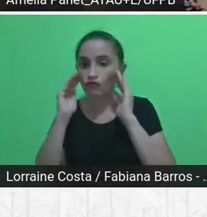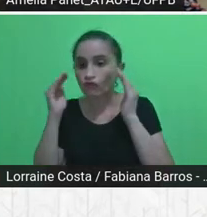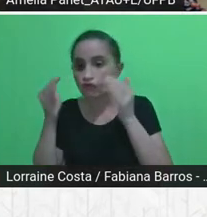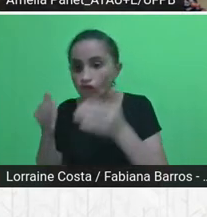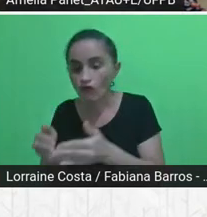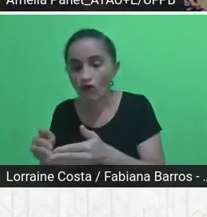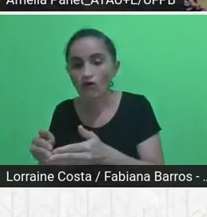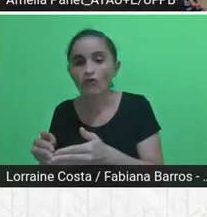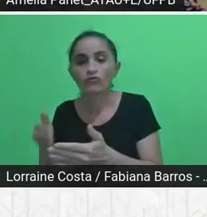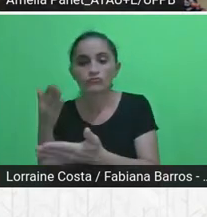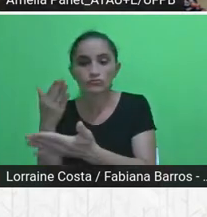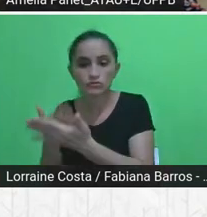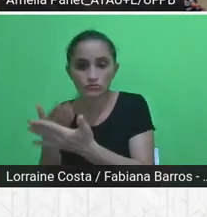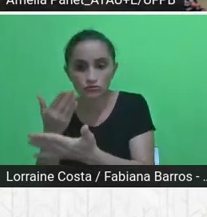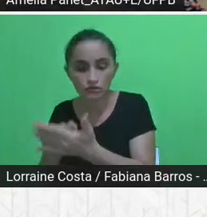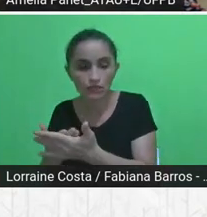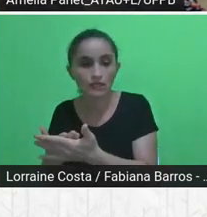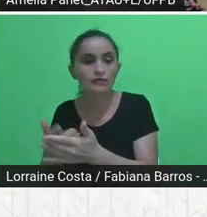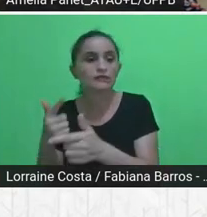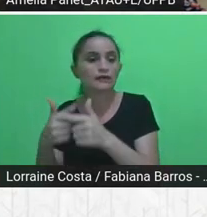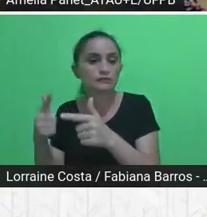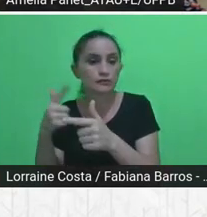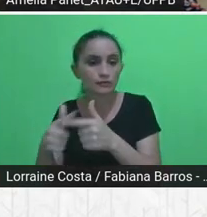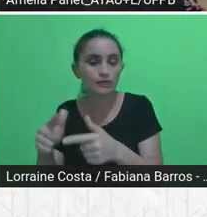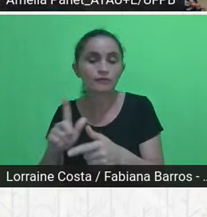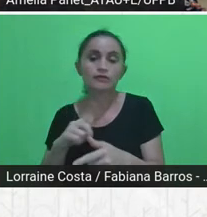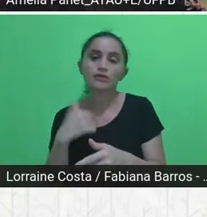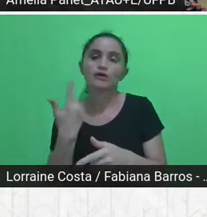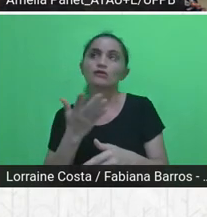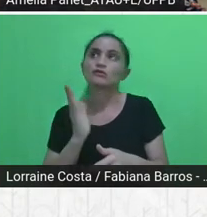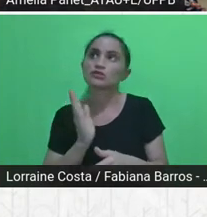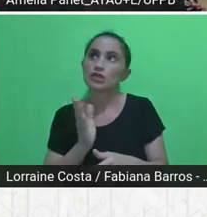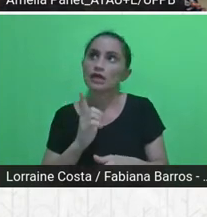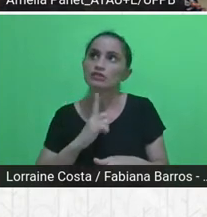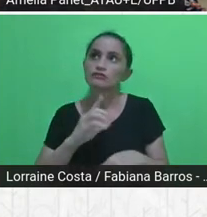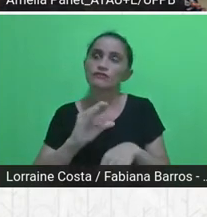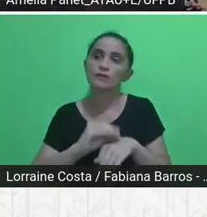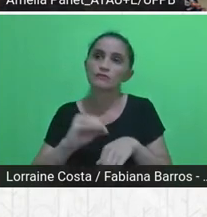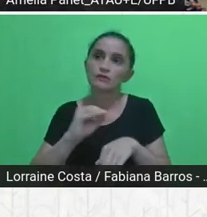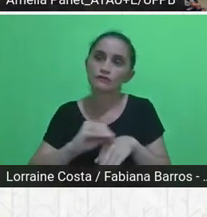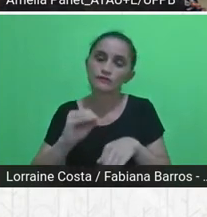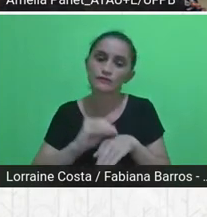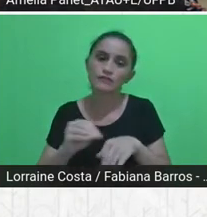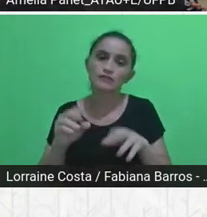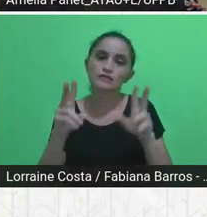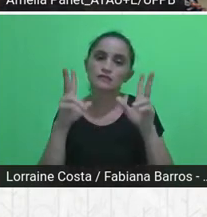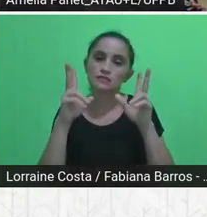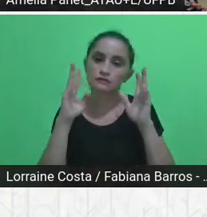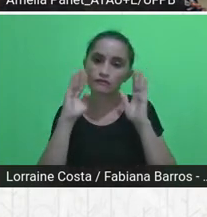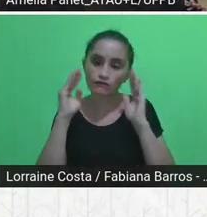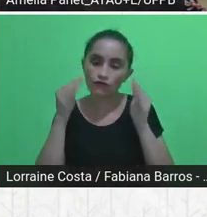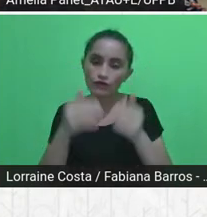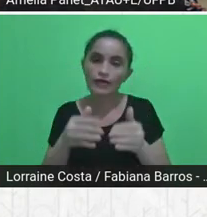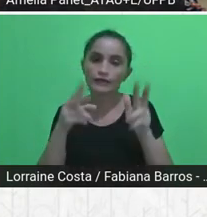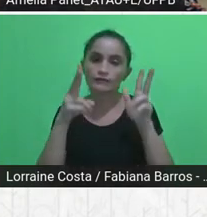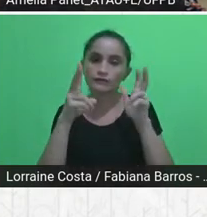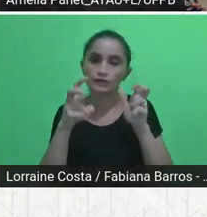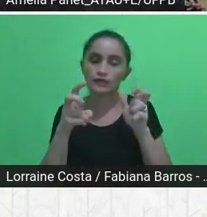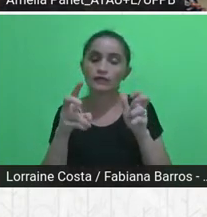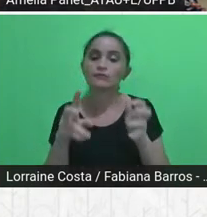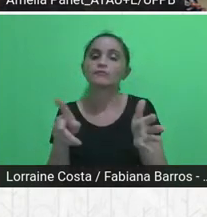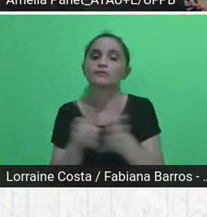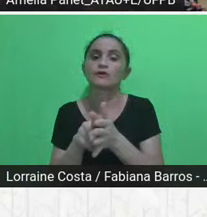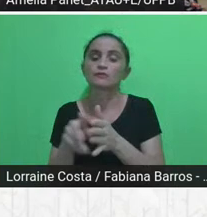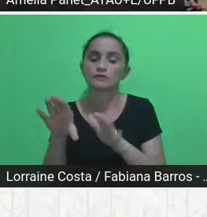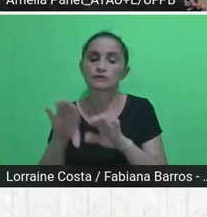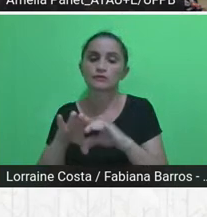realizamos oficinas temáticas também, que foi uma imersão dentro da própria comunidade, que eu vou abordar um pouco mais